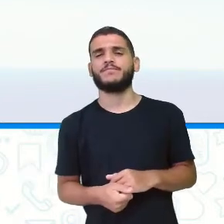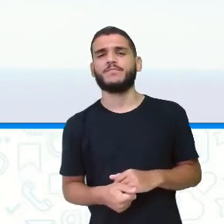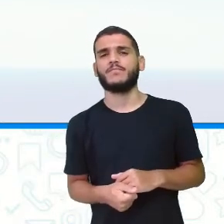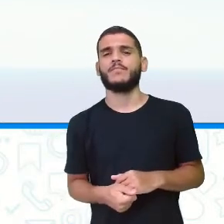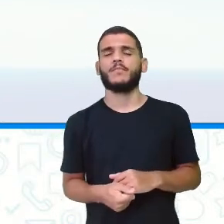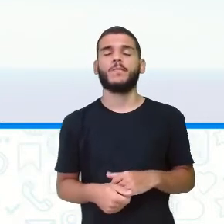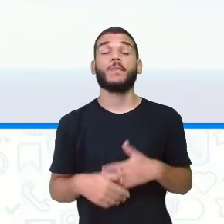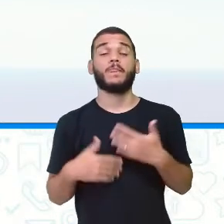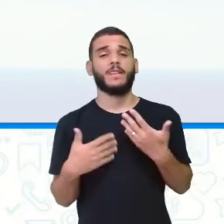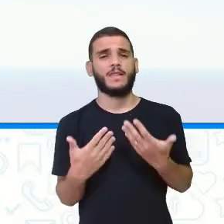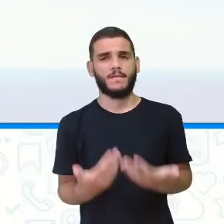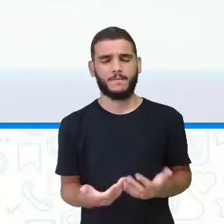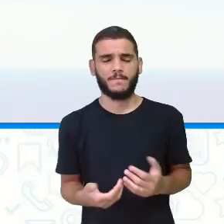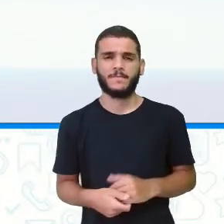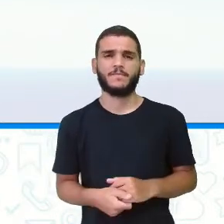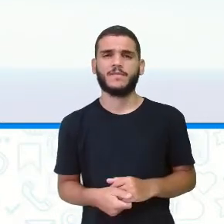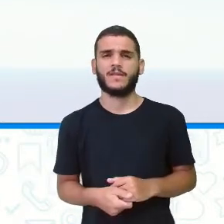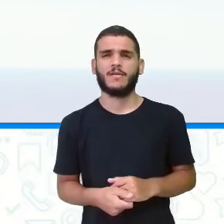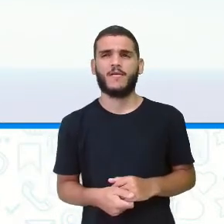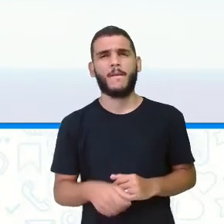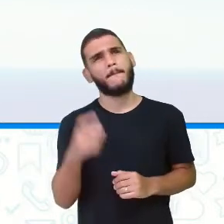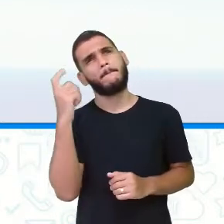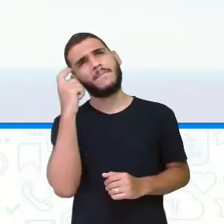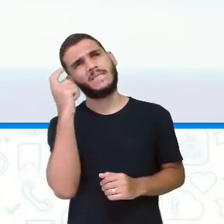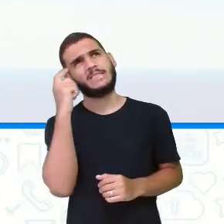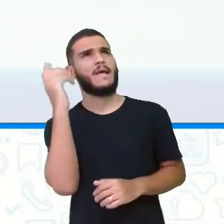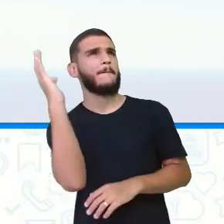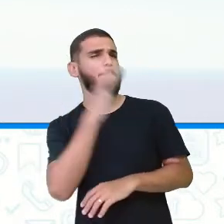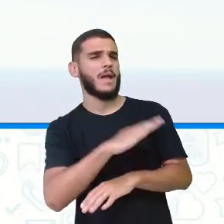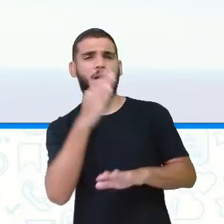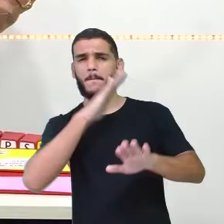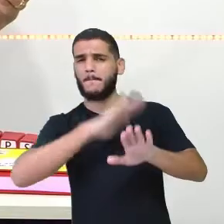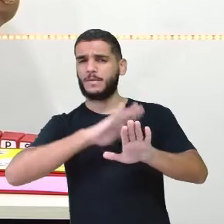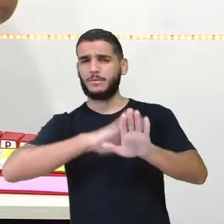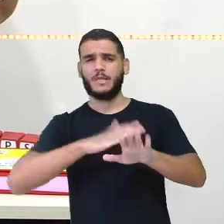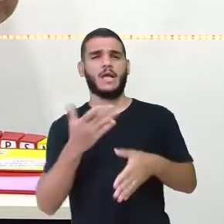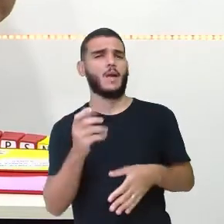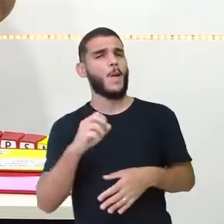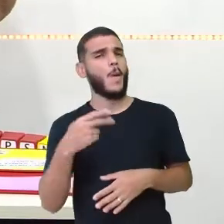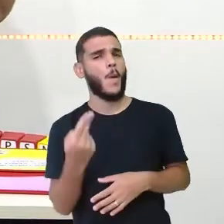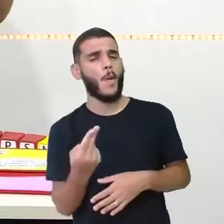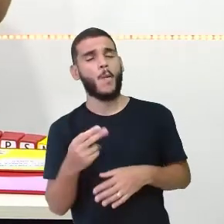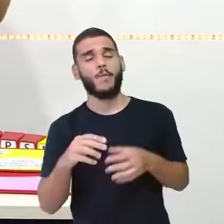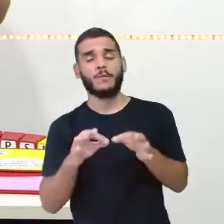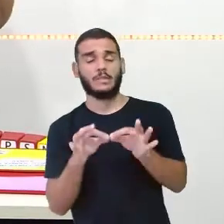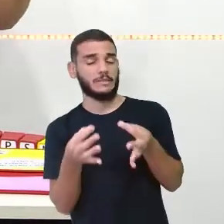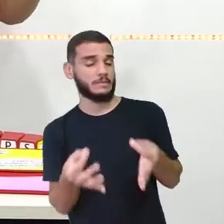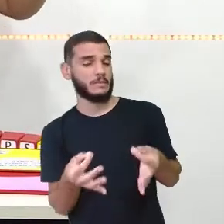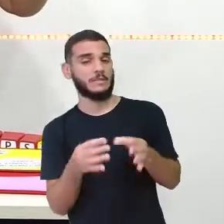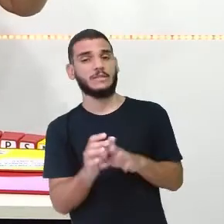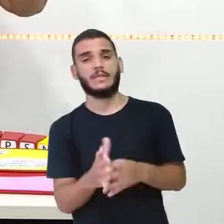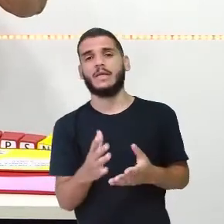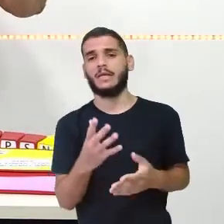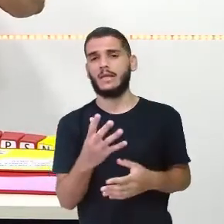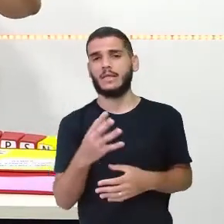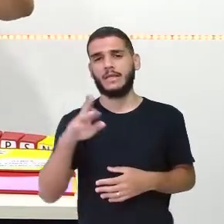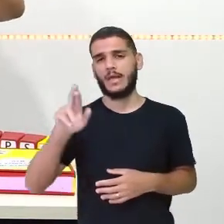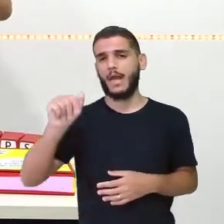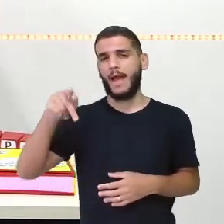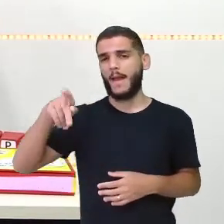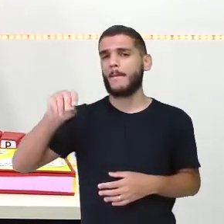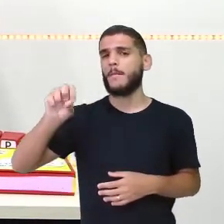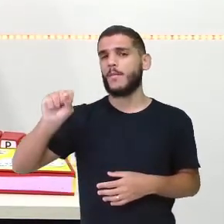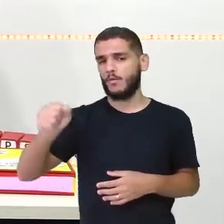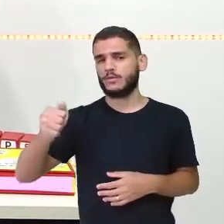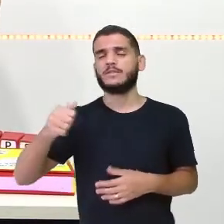sem pensar na maldade ou na delicadeza que ela ia fazer, voou